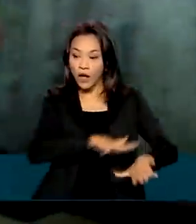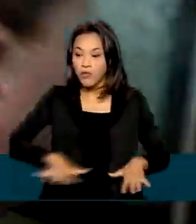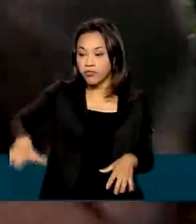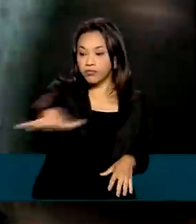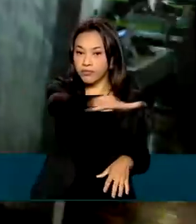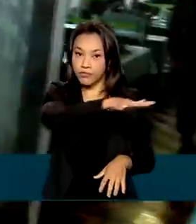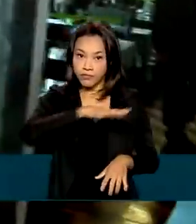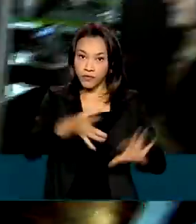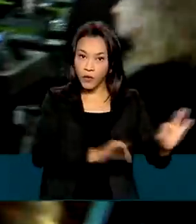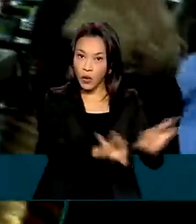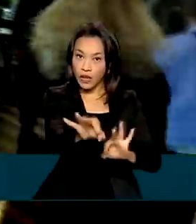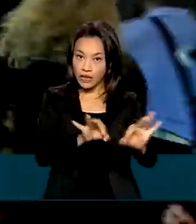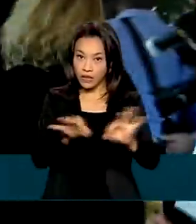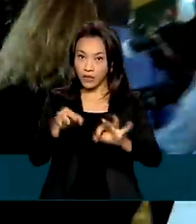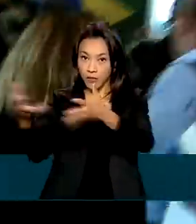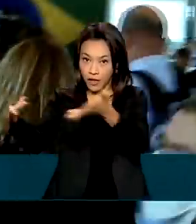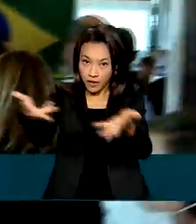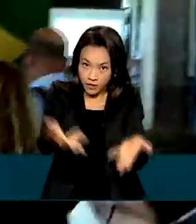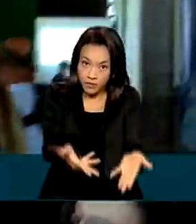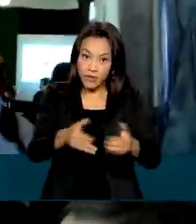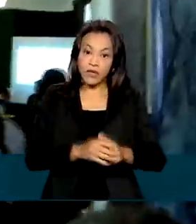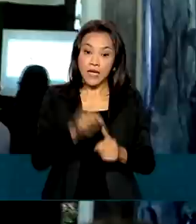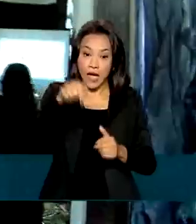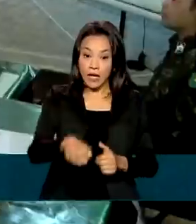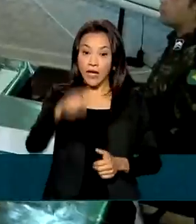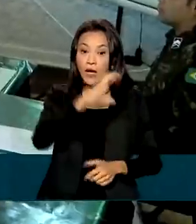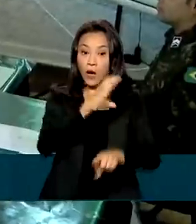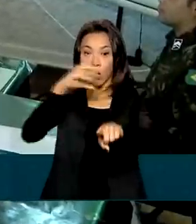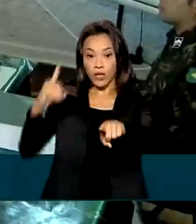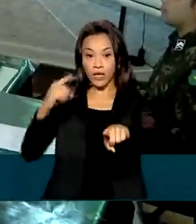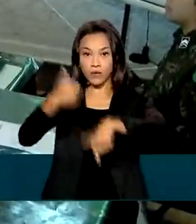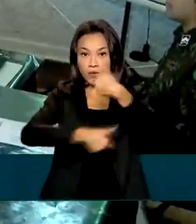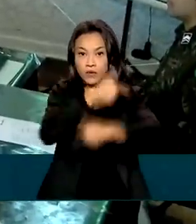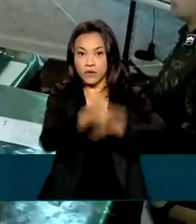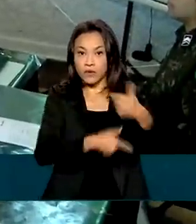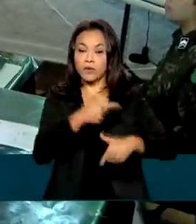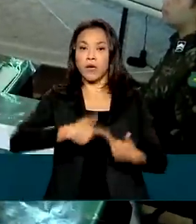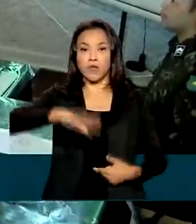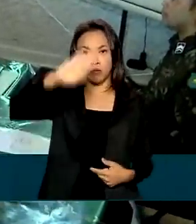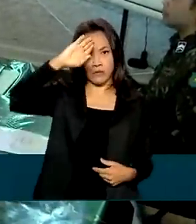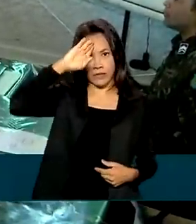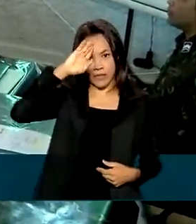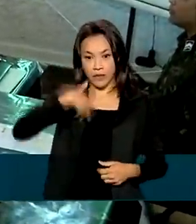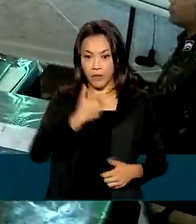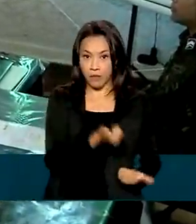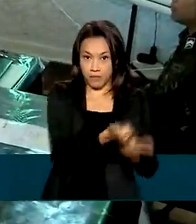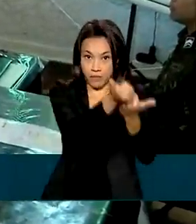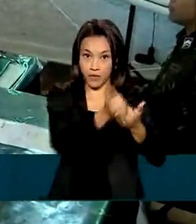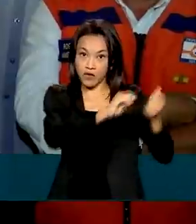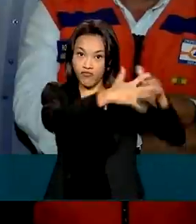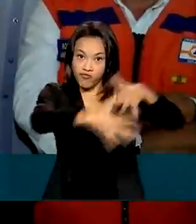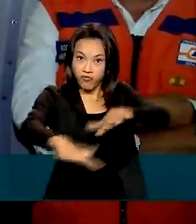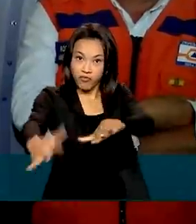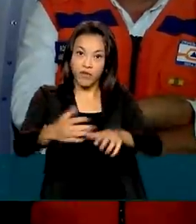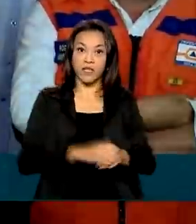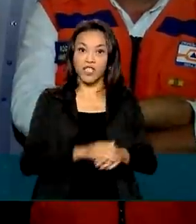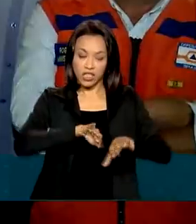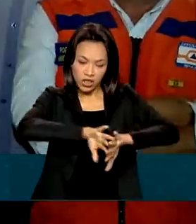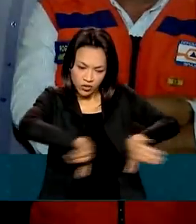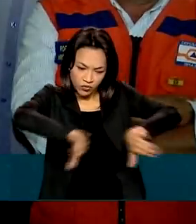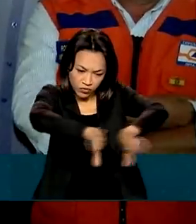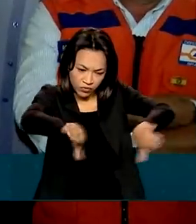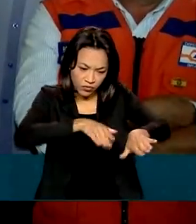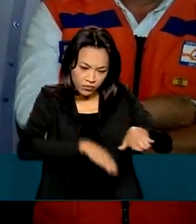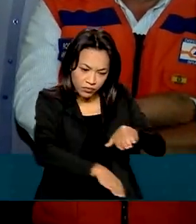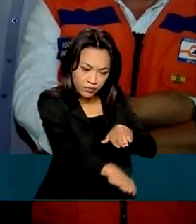montado na região. Aqui são coordenadas as ações militares de apoio à tragédia, como liberação de estradas, retirada de